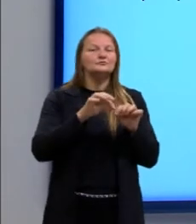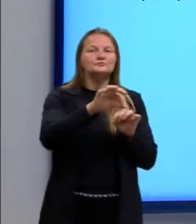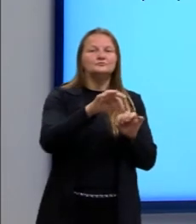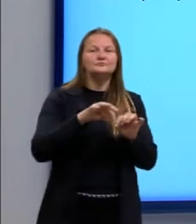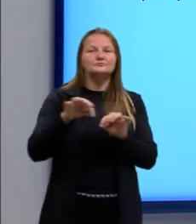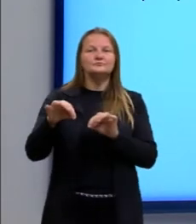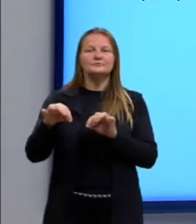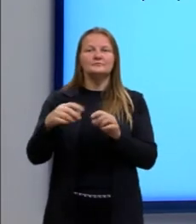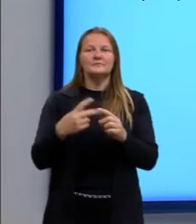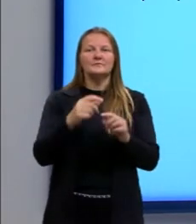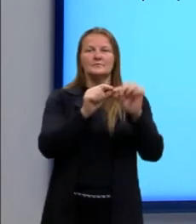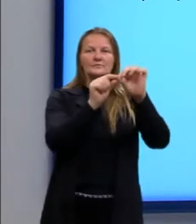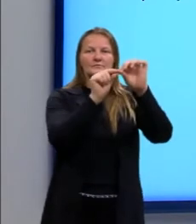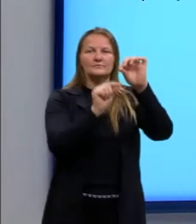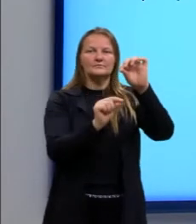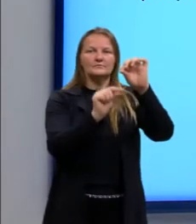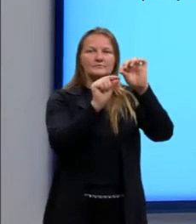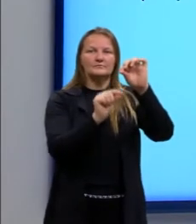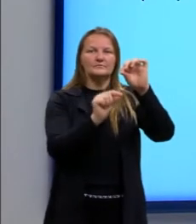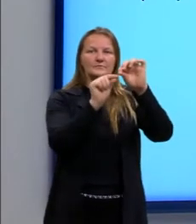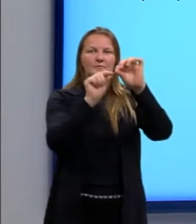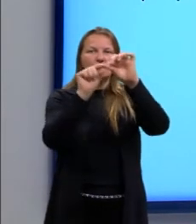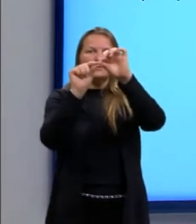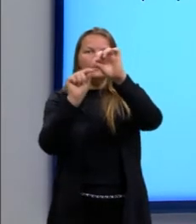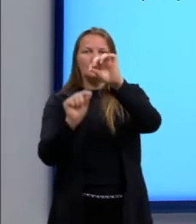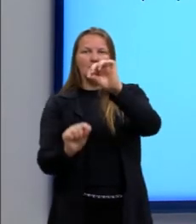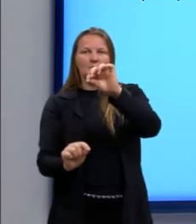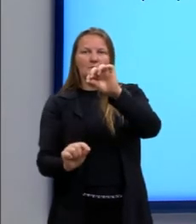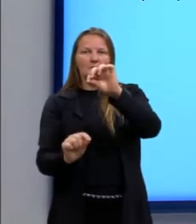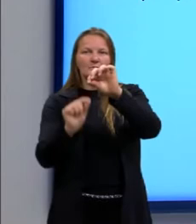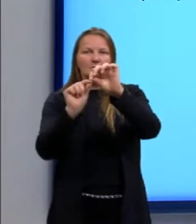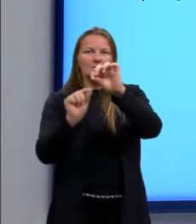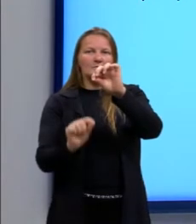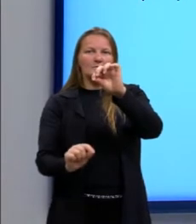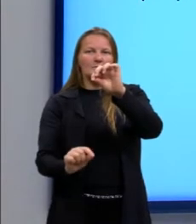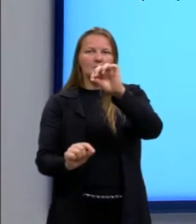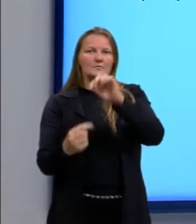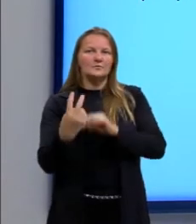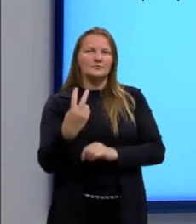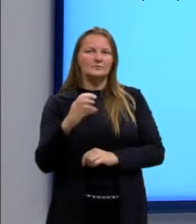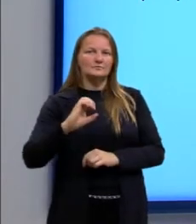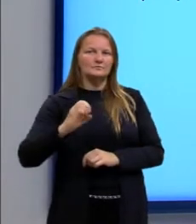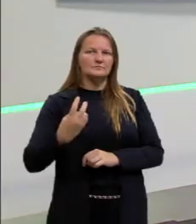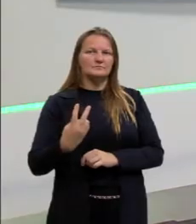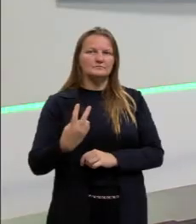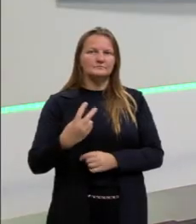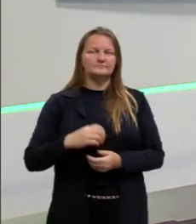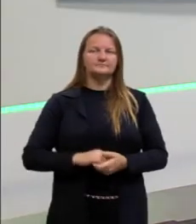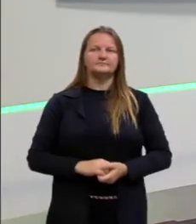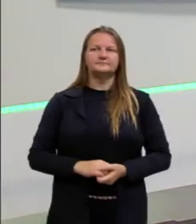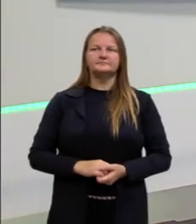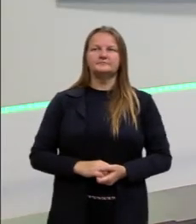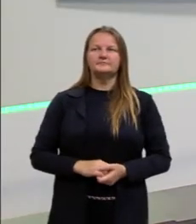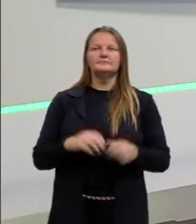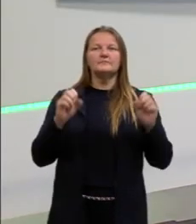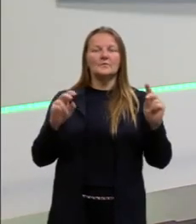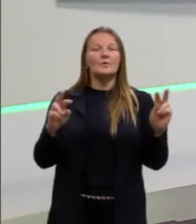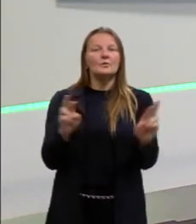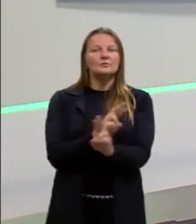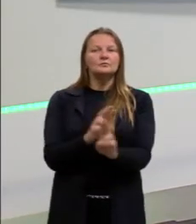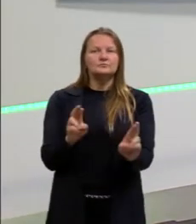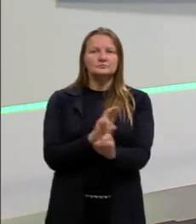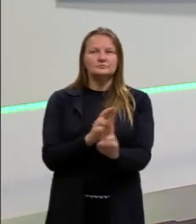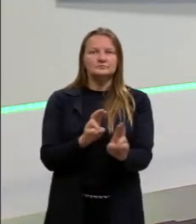som emitido pela barra de comprimento maior, comprimento 2, certo? Então a relação